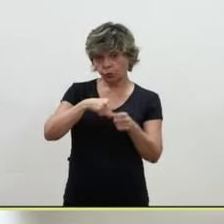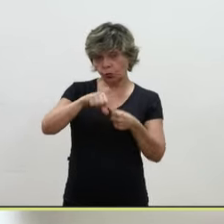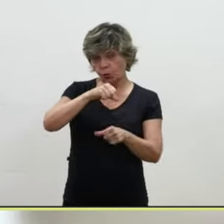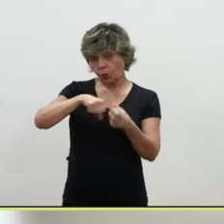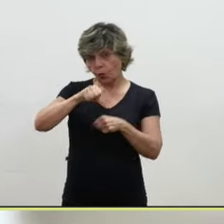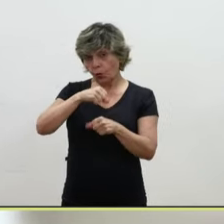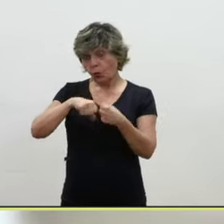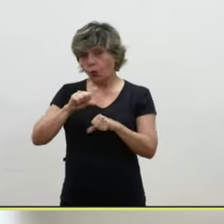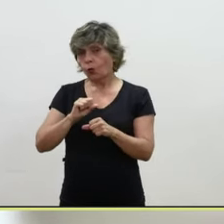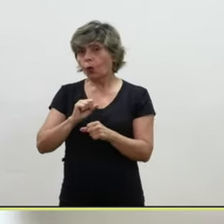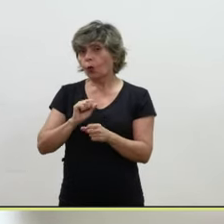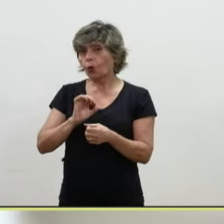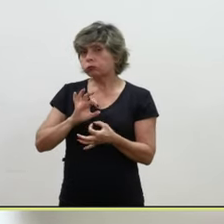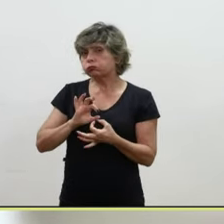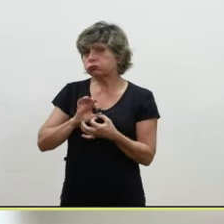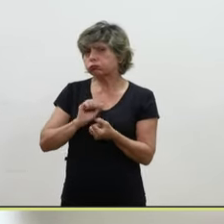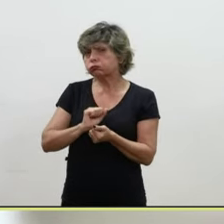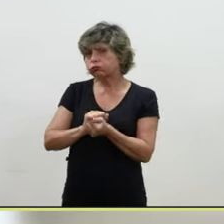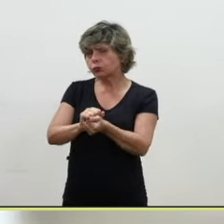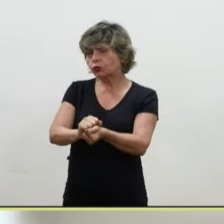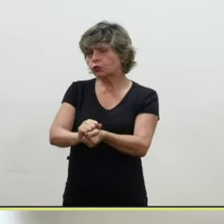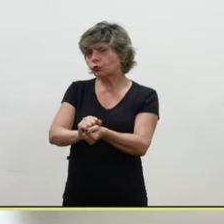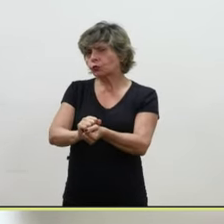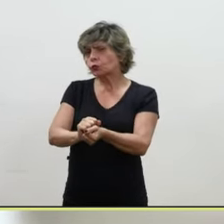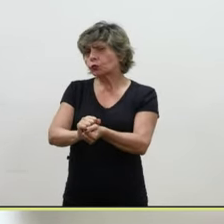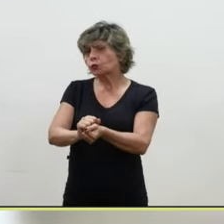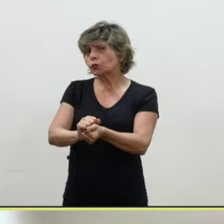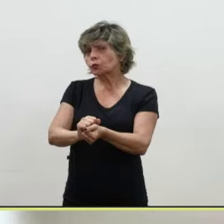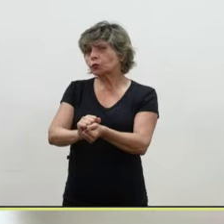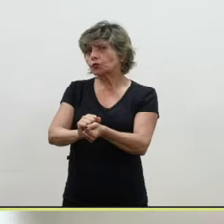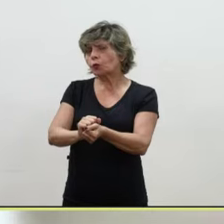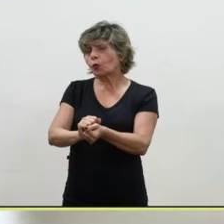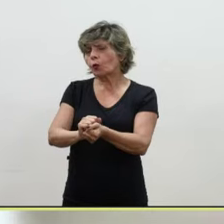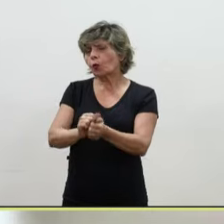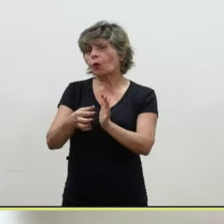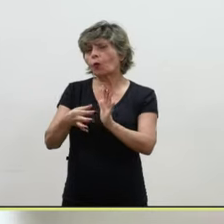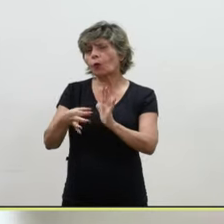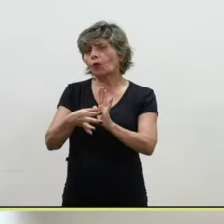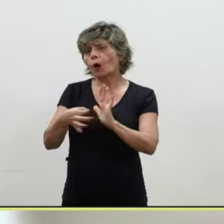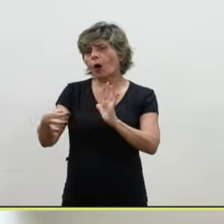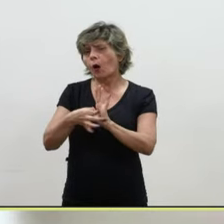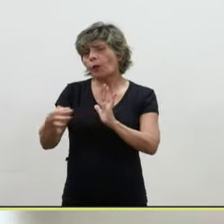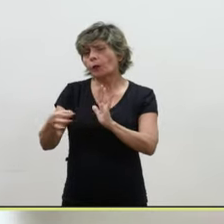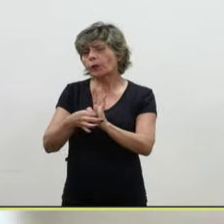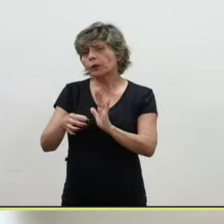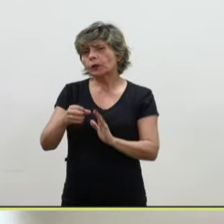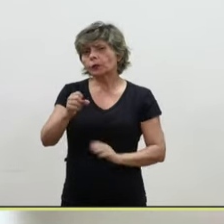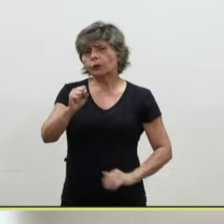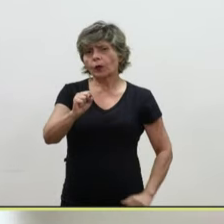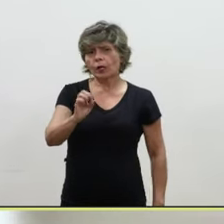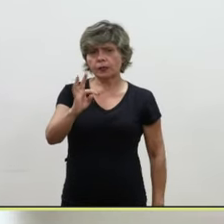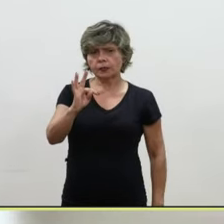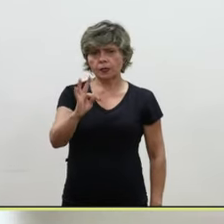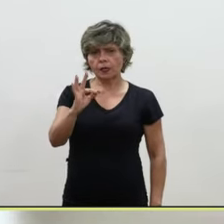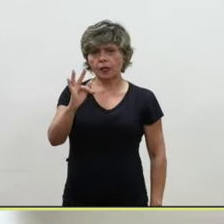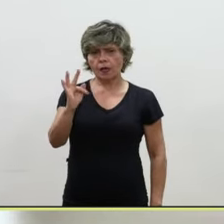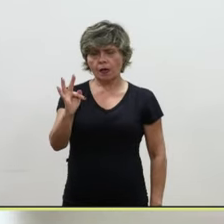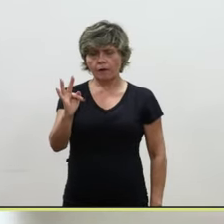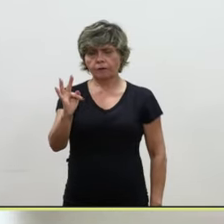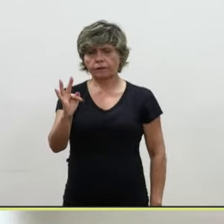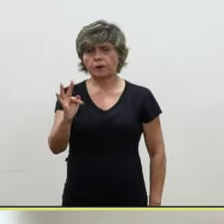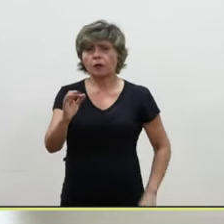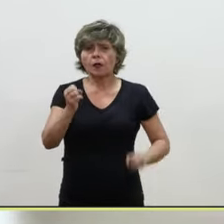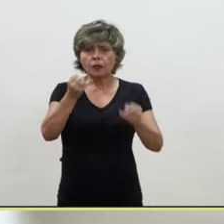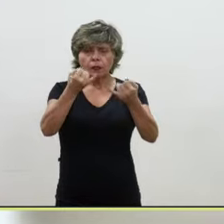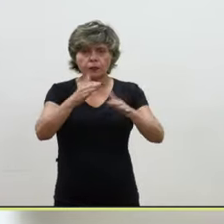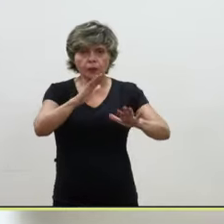até acompanhando entendimentos do STF de que a revisão anual ela se aplica a todos os setores